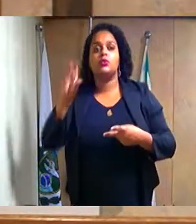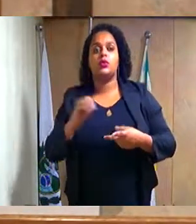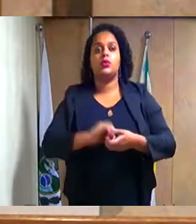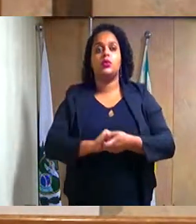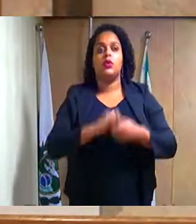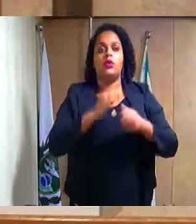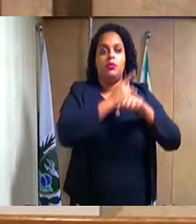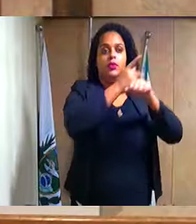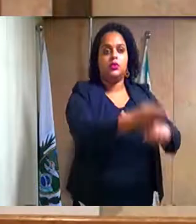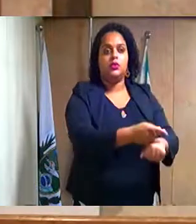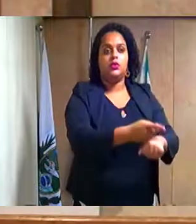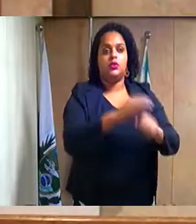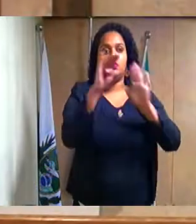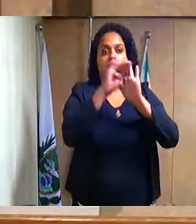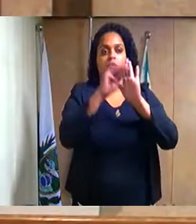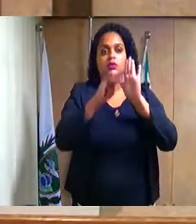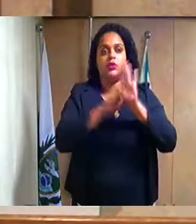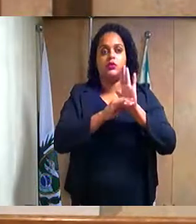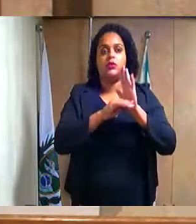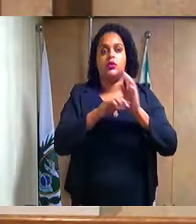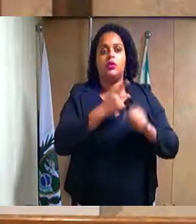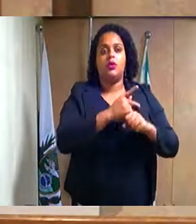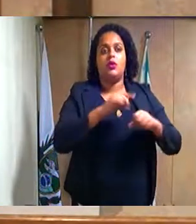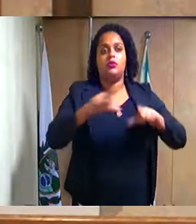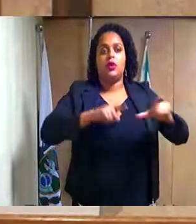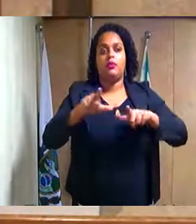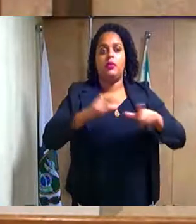título Ordem do Mérito do Serviço Público.